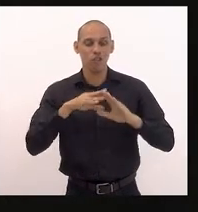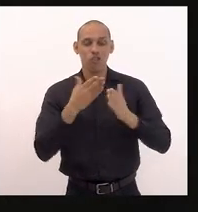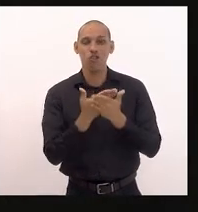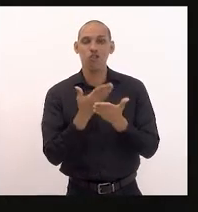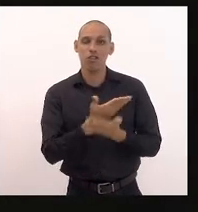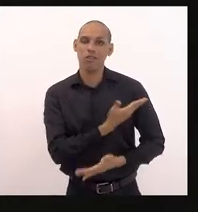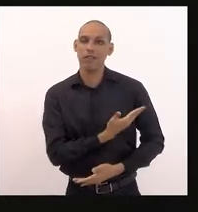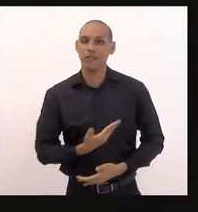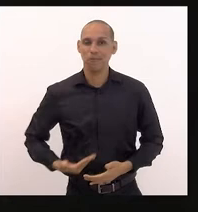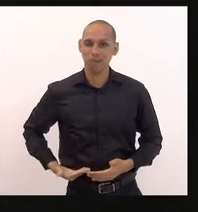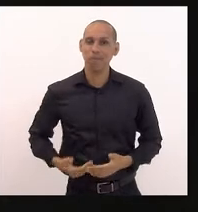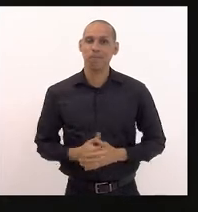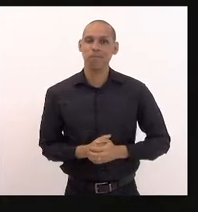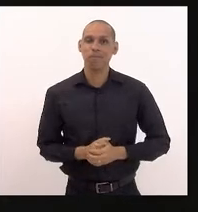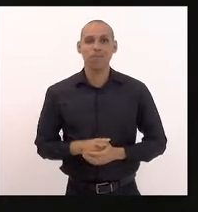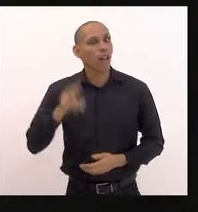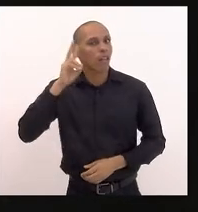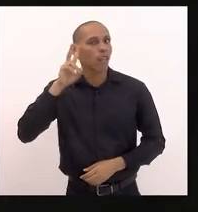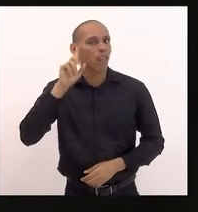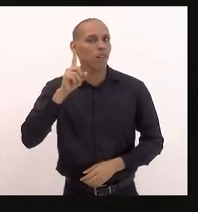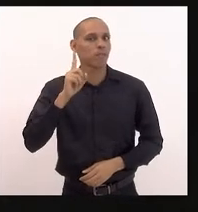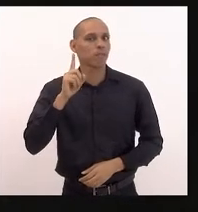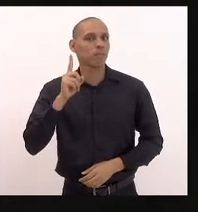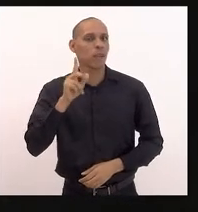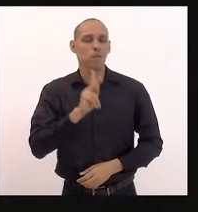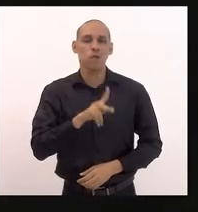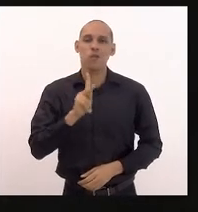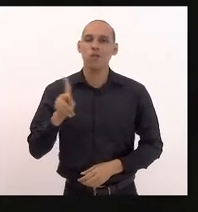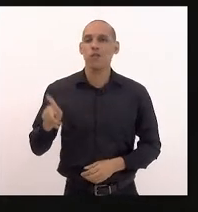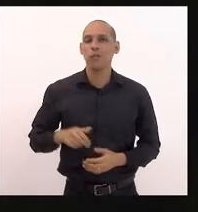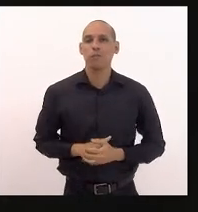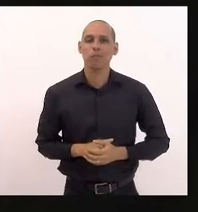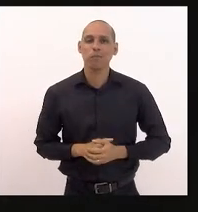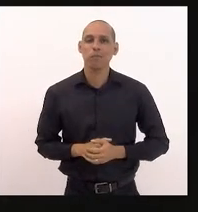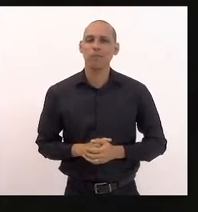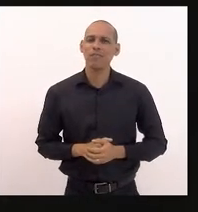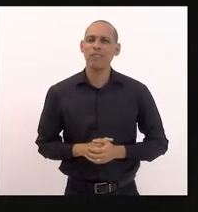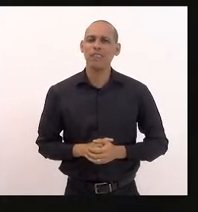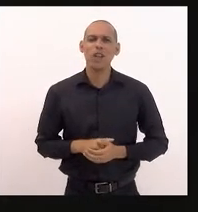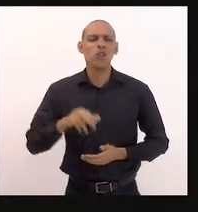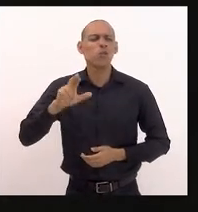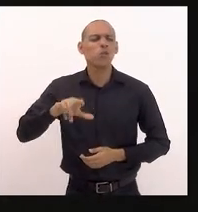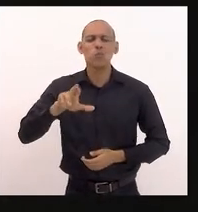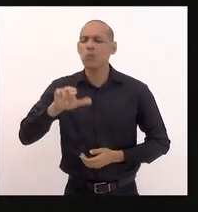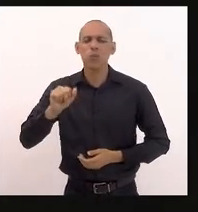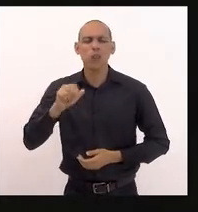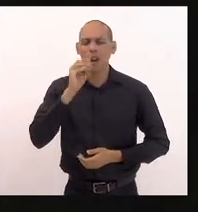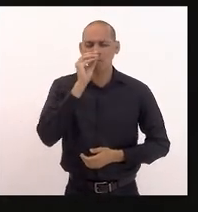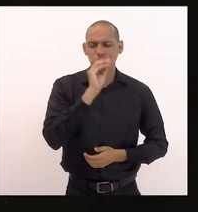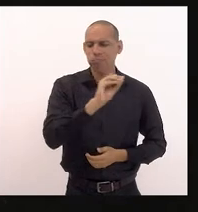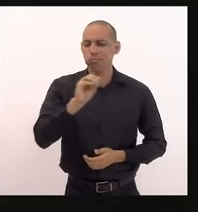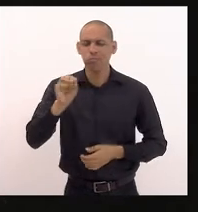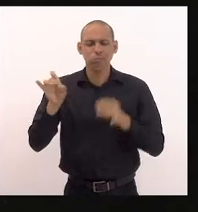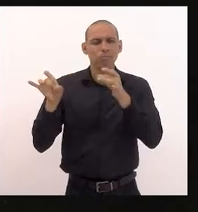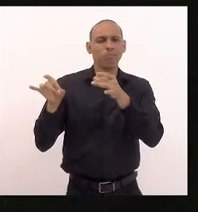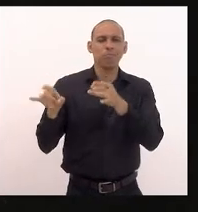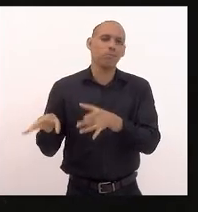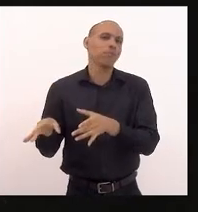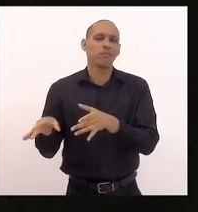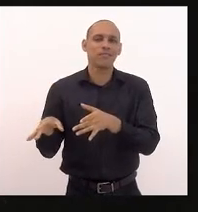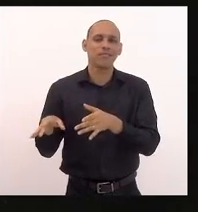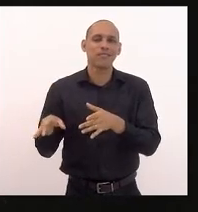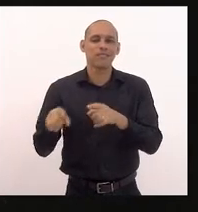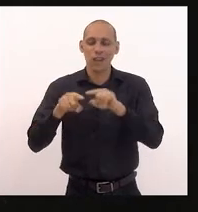públicas lembrando aqui dos nossos professores que jamais abandonam a sala de aula